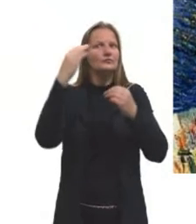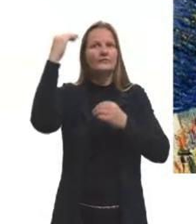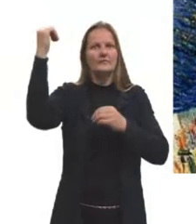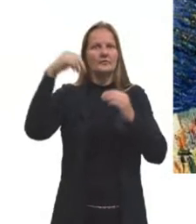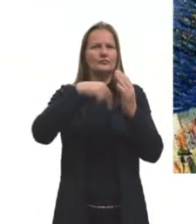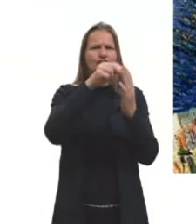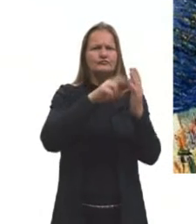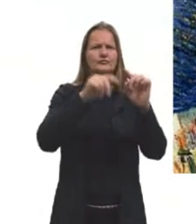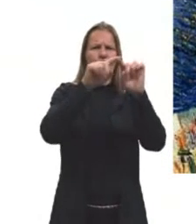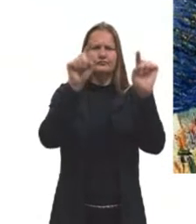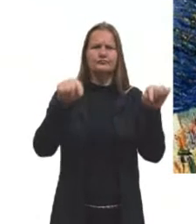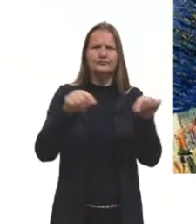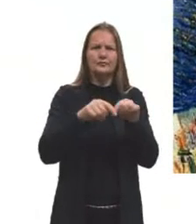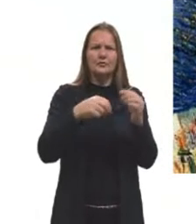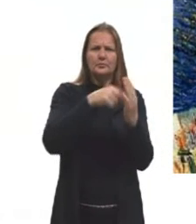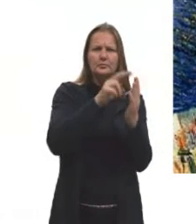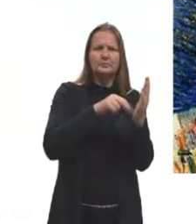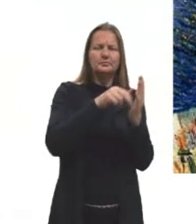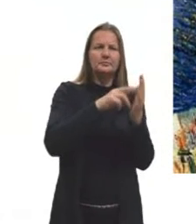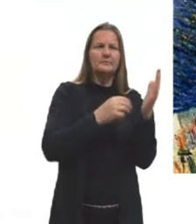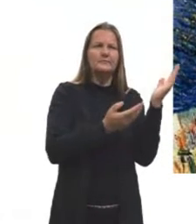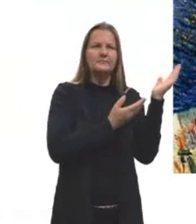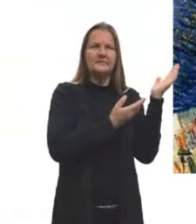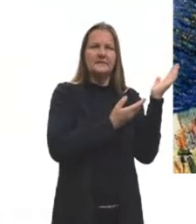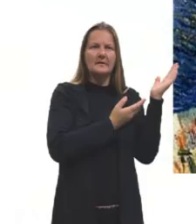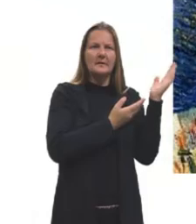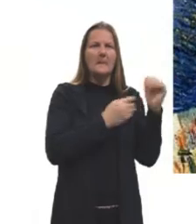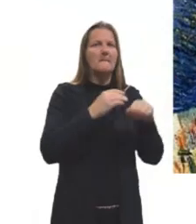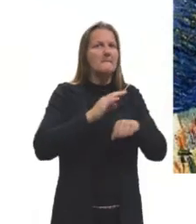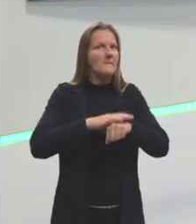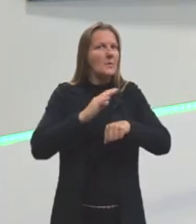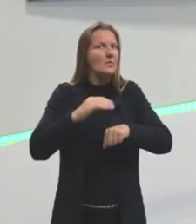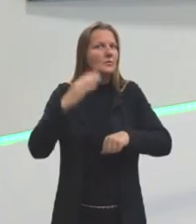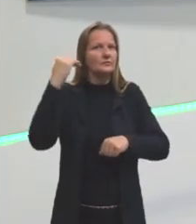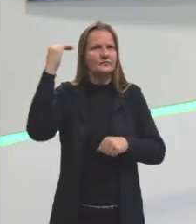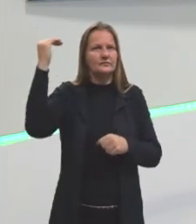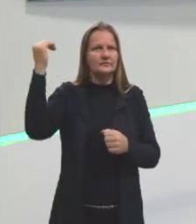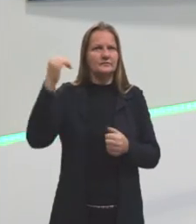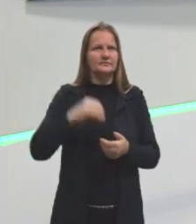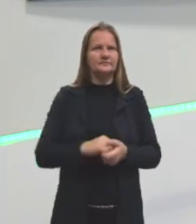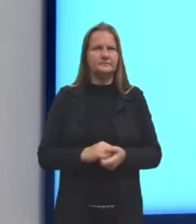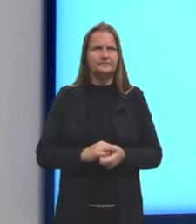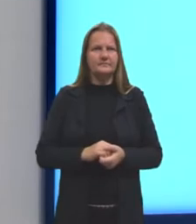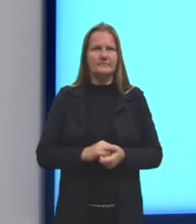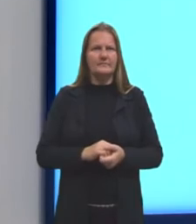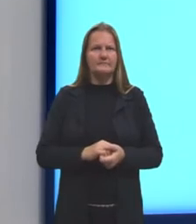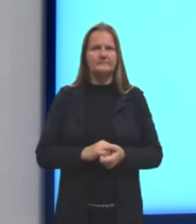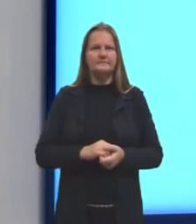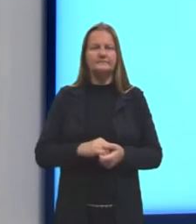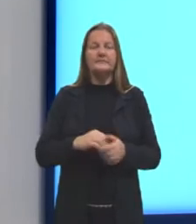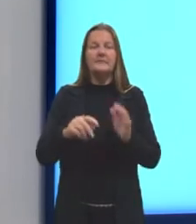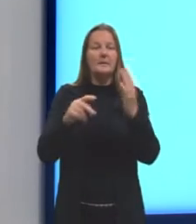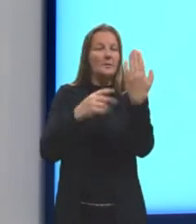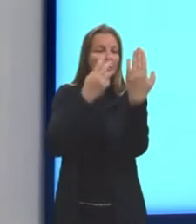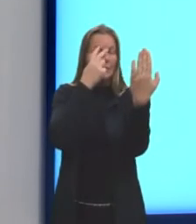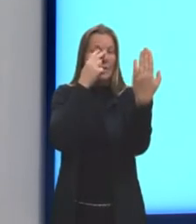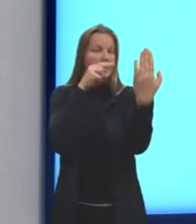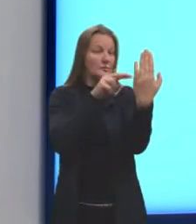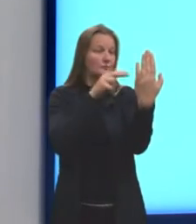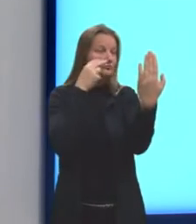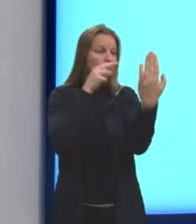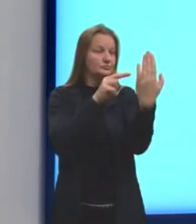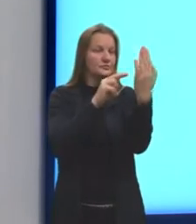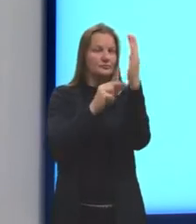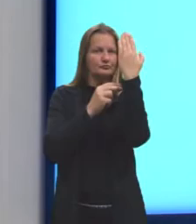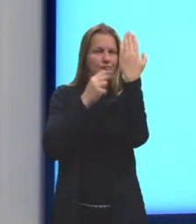eles, esse daqui. Esse quadro aqui, ele é um autorretrato. O quer dizer